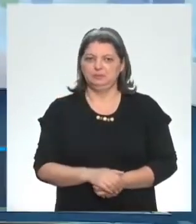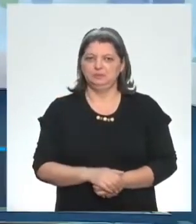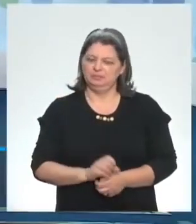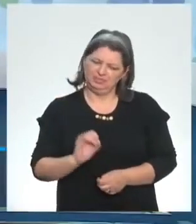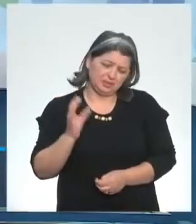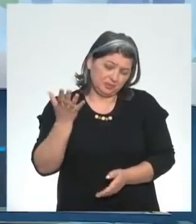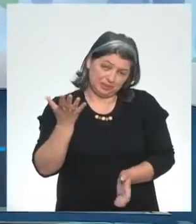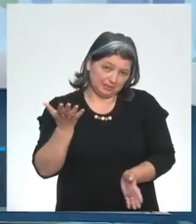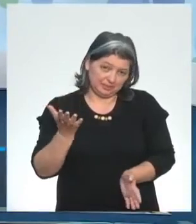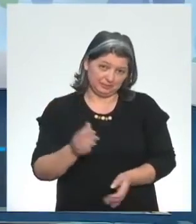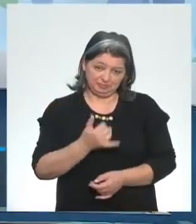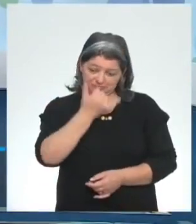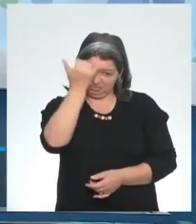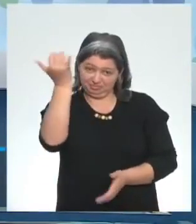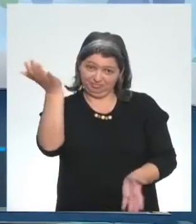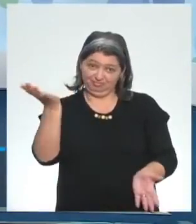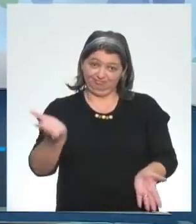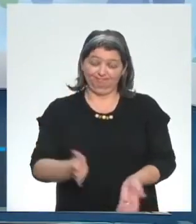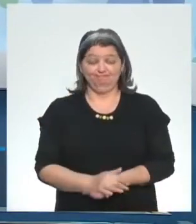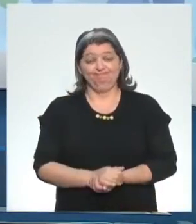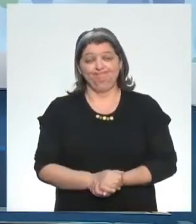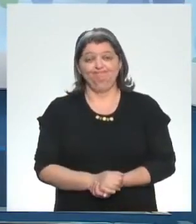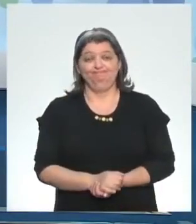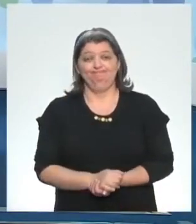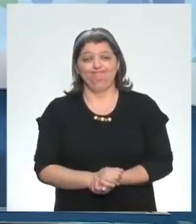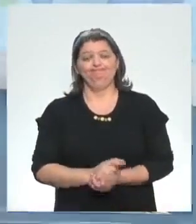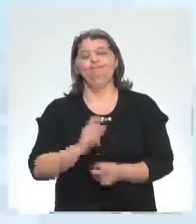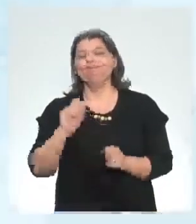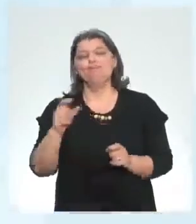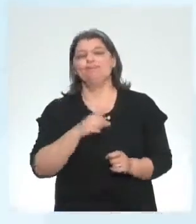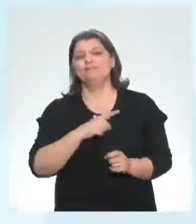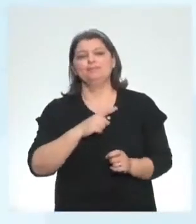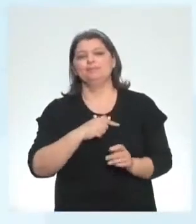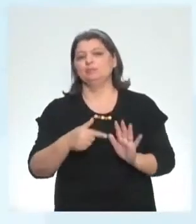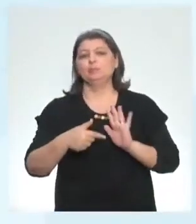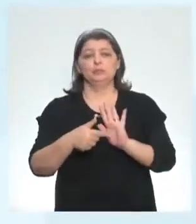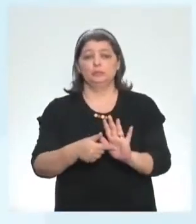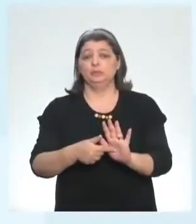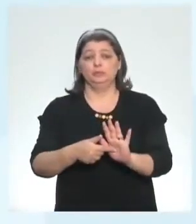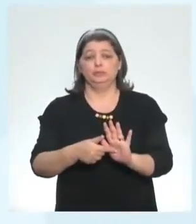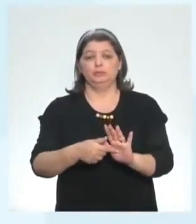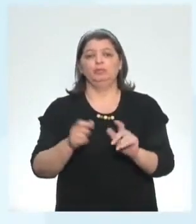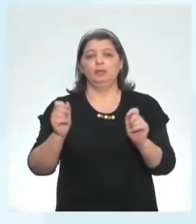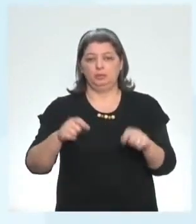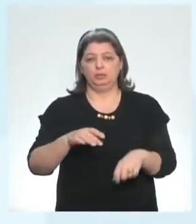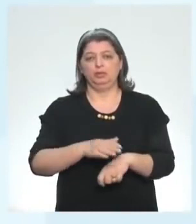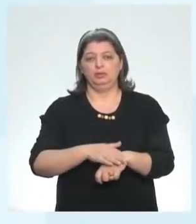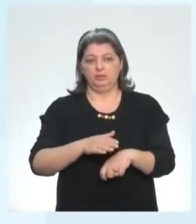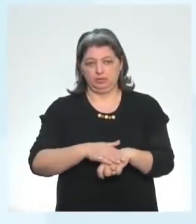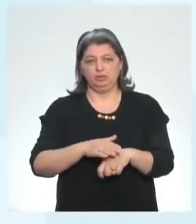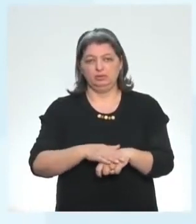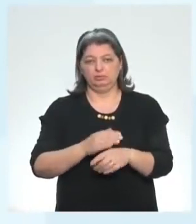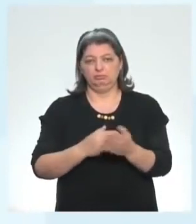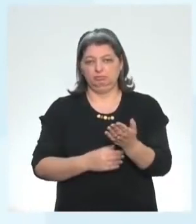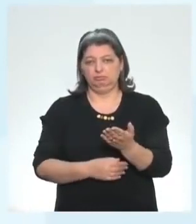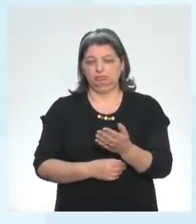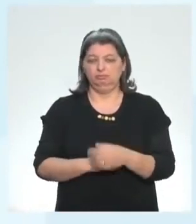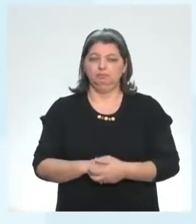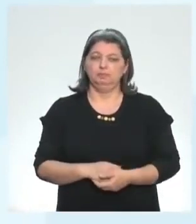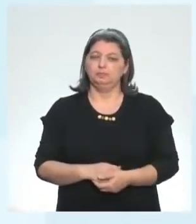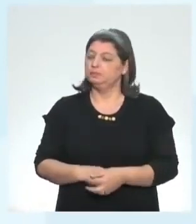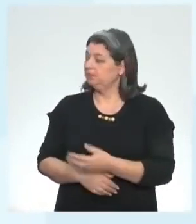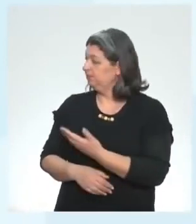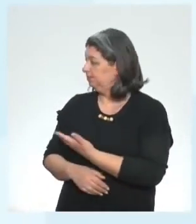Acontece, né? Ok. Então, o que a gente tem para vocês agora é o seguinte, o que vocês podem fazer durante a vacation, tá? Na tela.